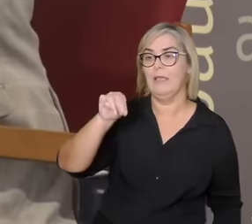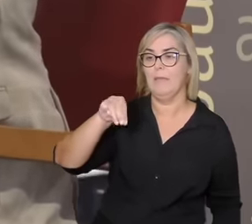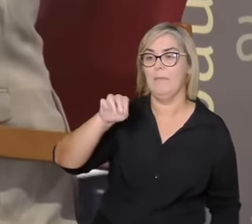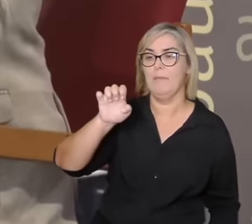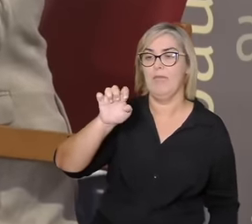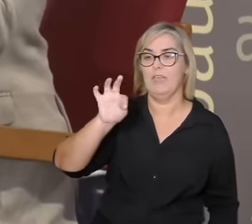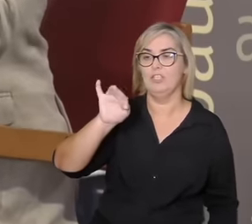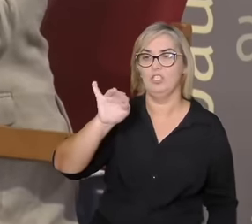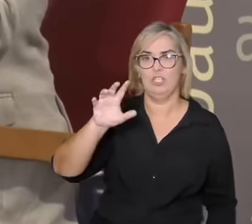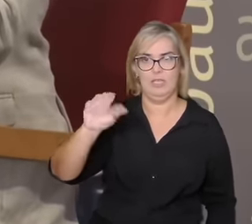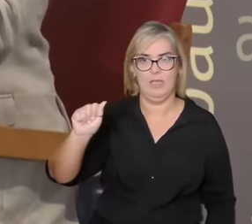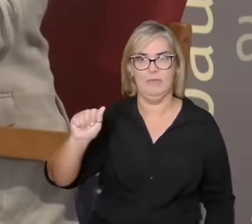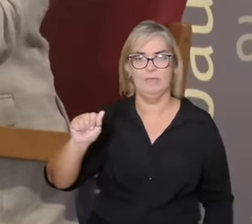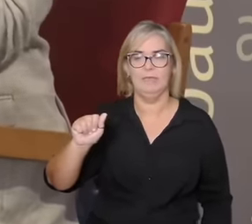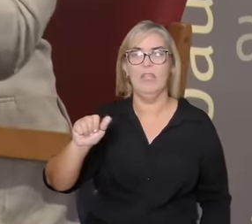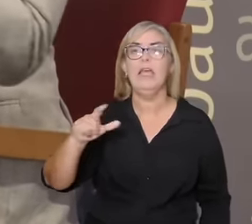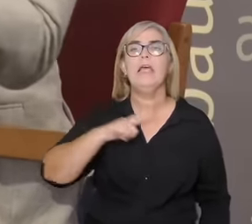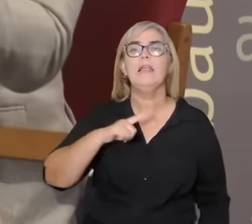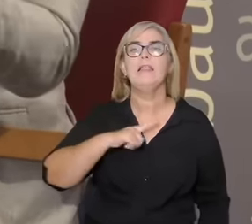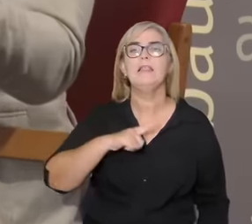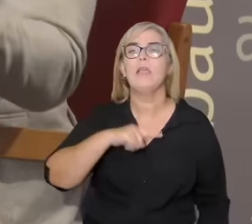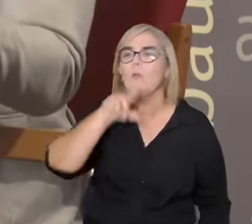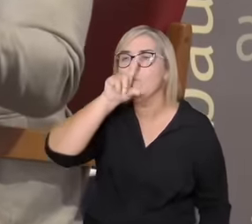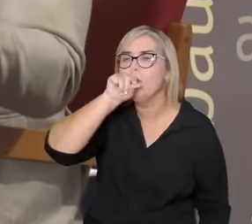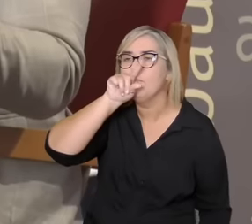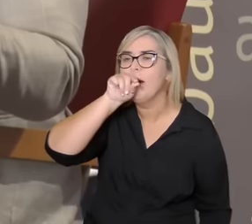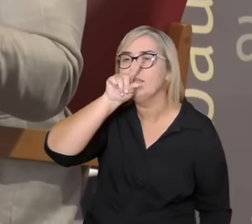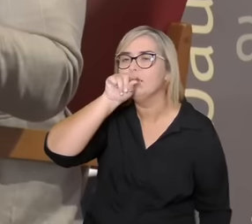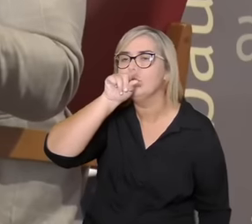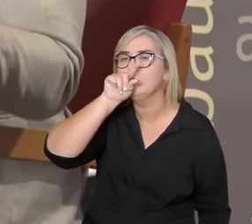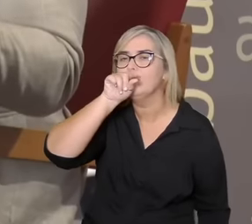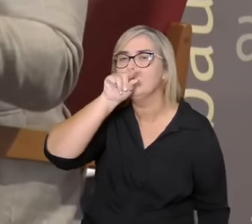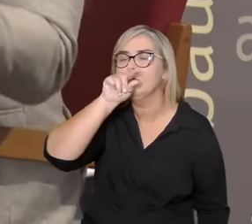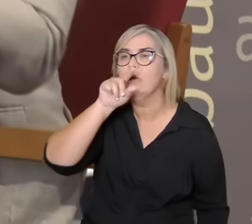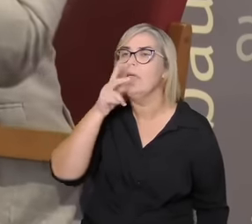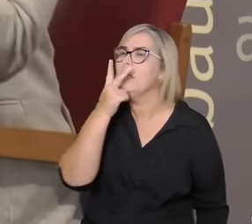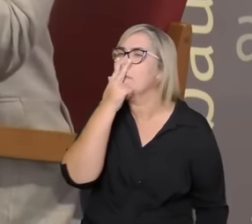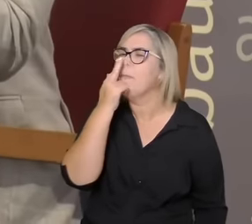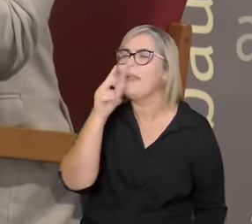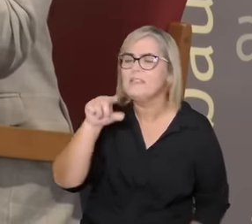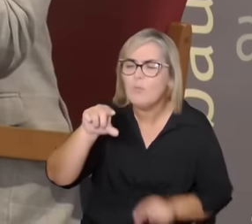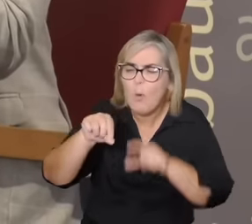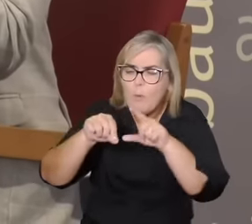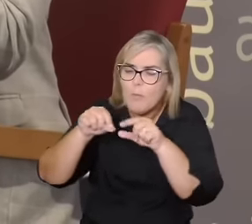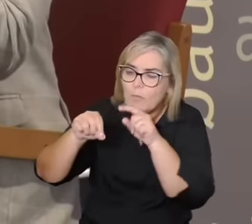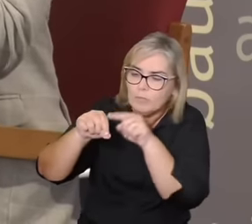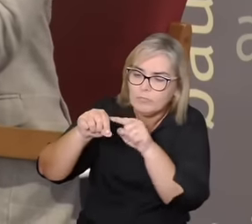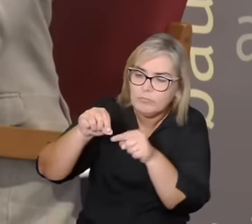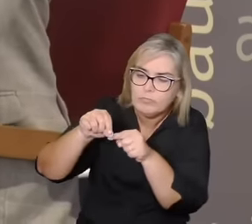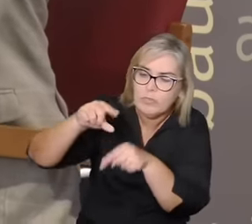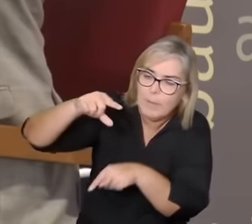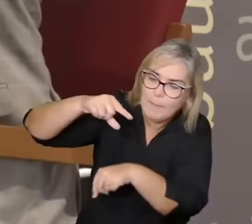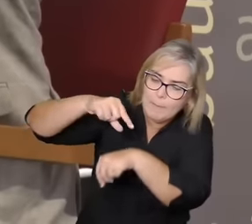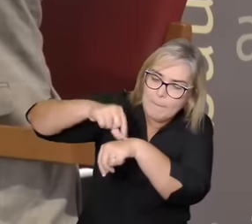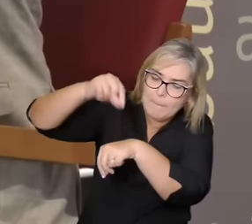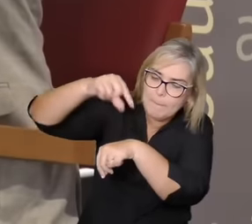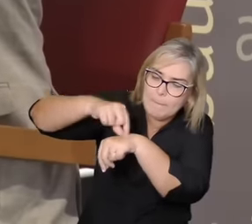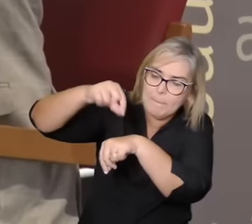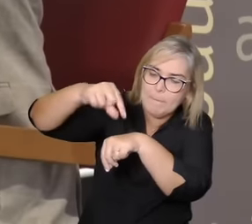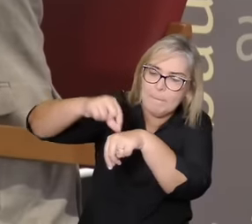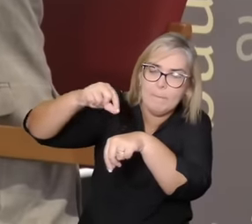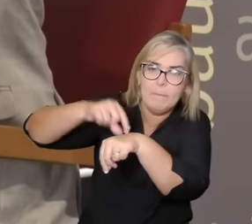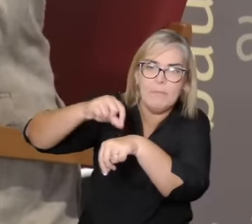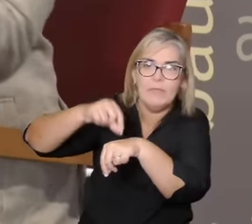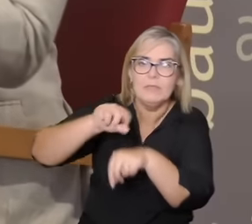um pássaro que tem um bico que inspirou a pinça e esse bico do pássaro se conectando com